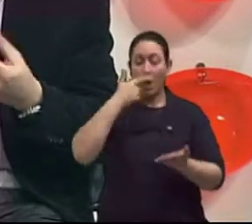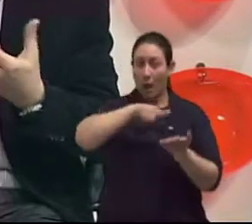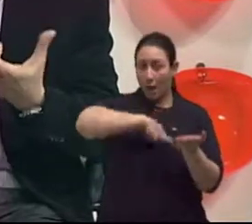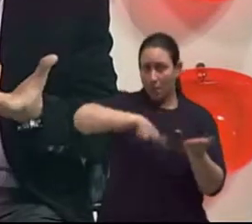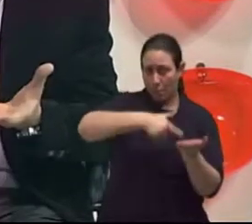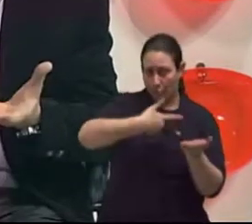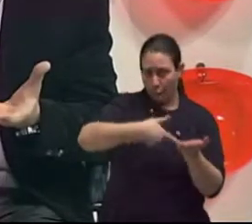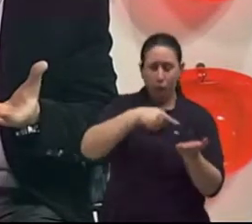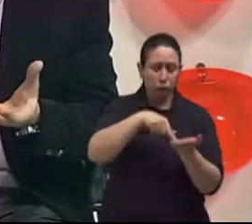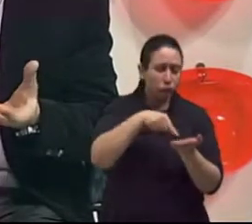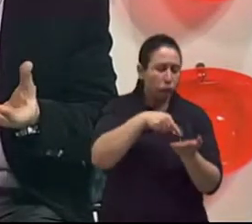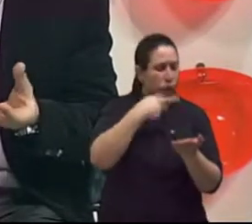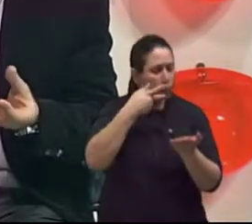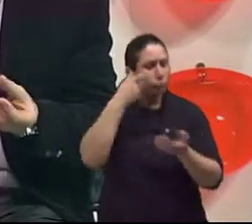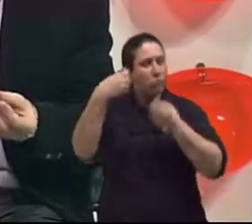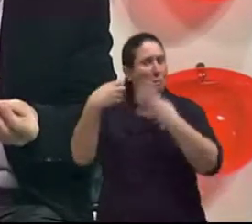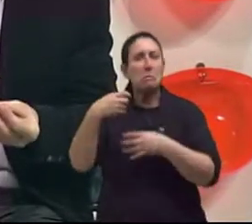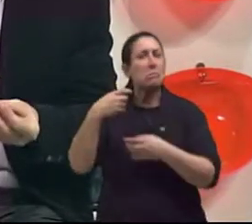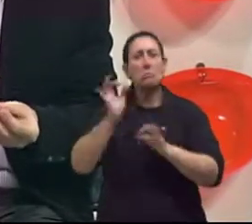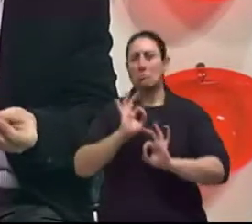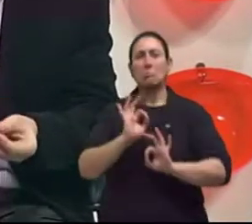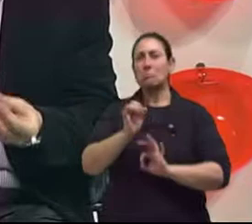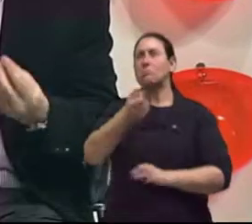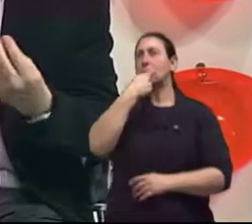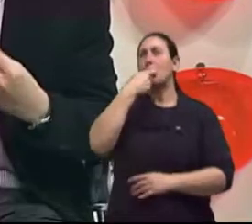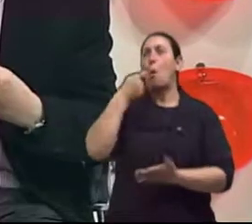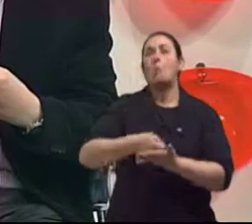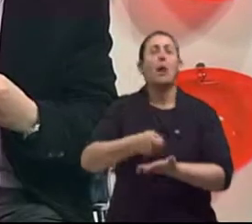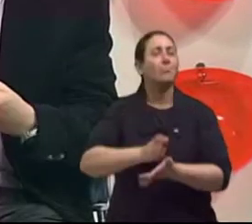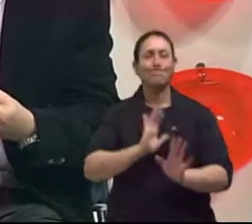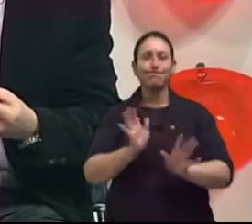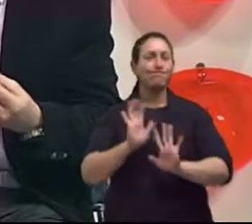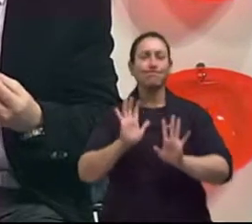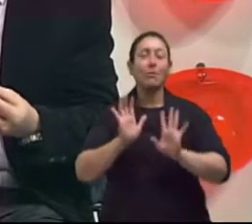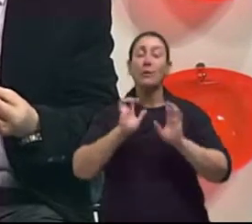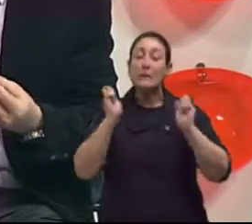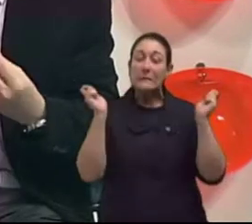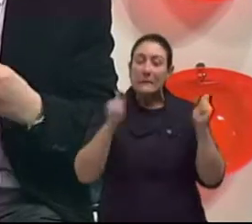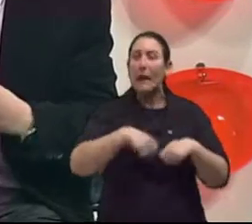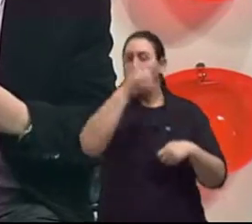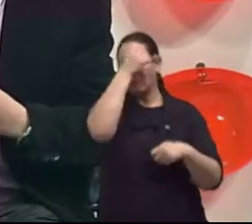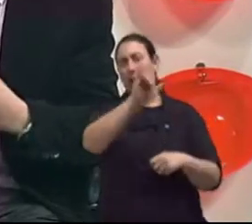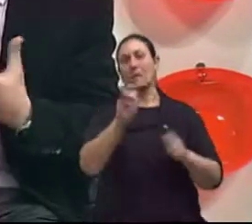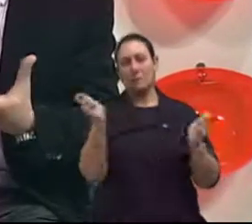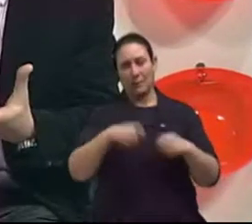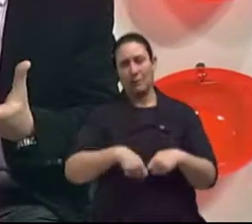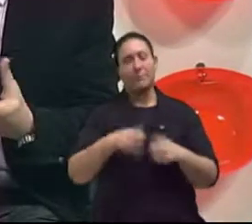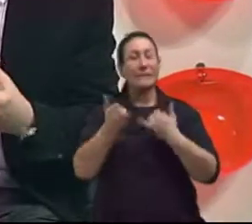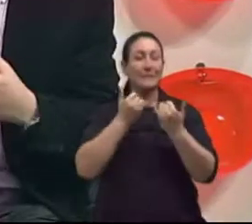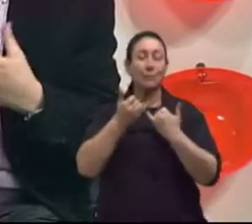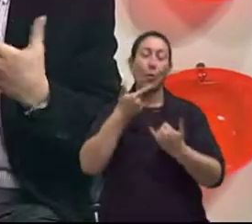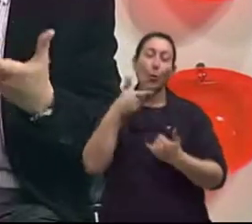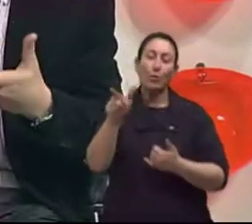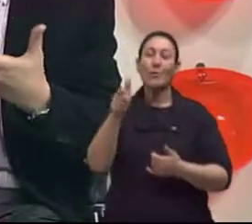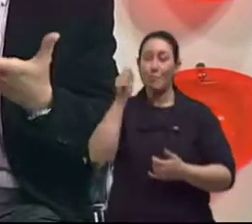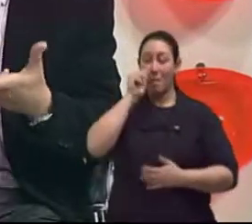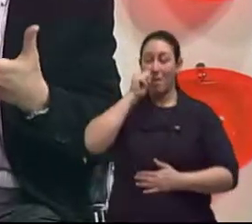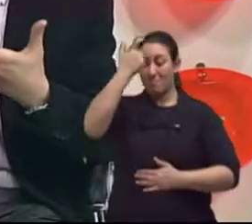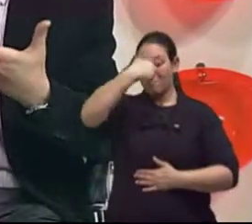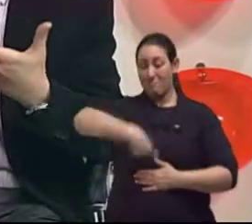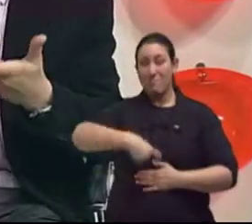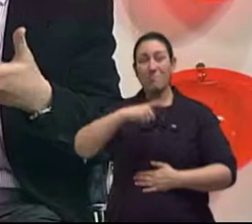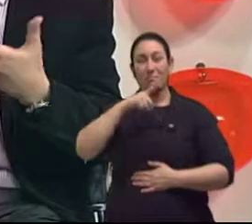ela não embasa mais a reposição, mas se sabem que a falta, por exemplo, do estrógeno na menopausa, é